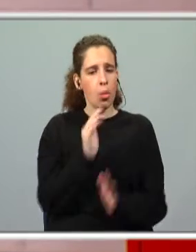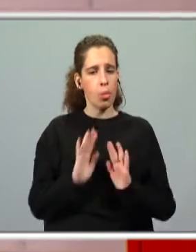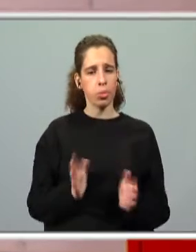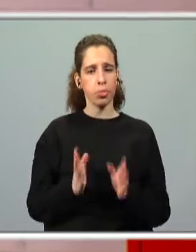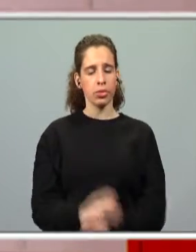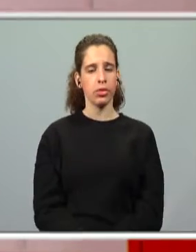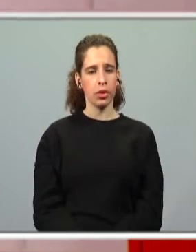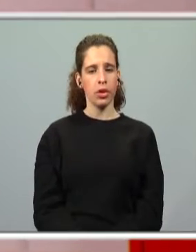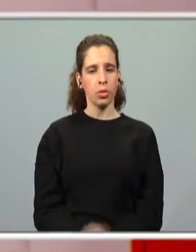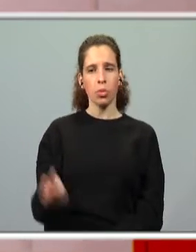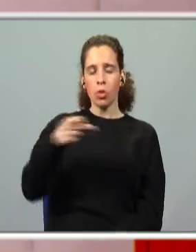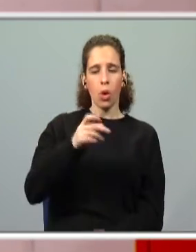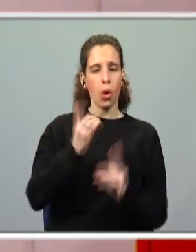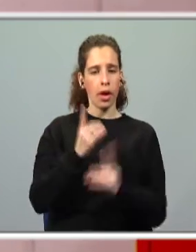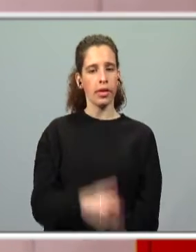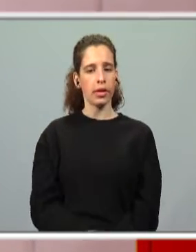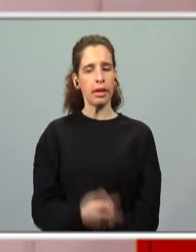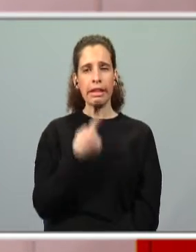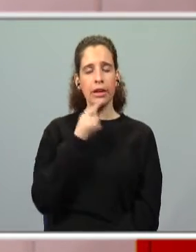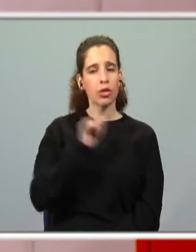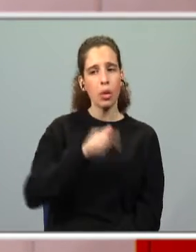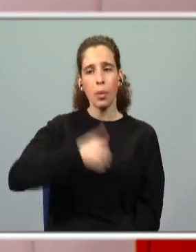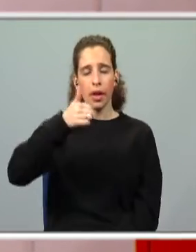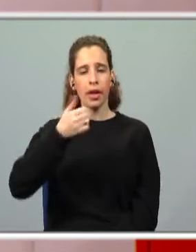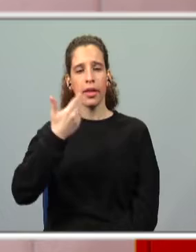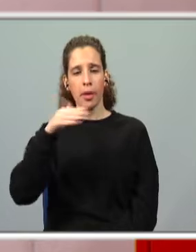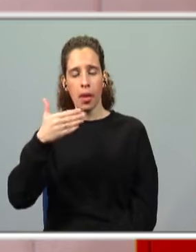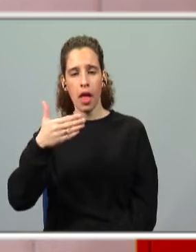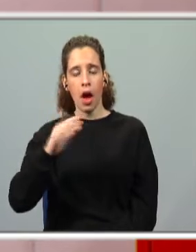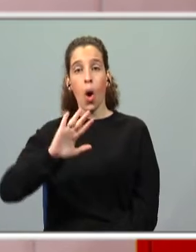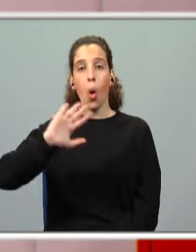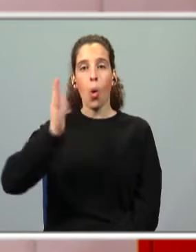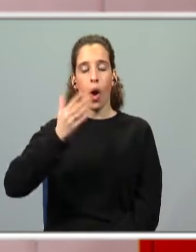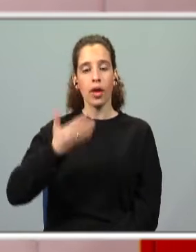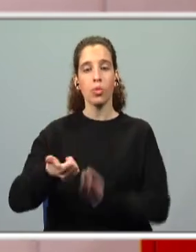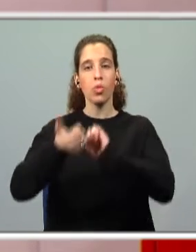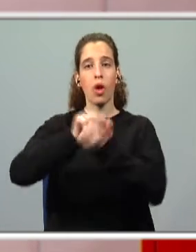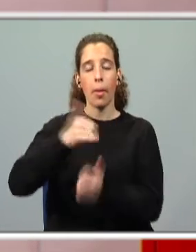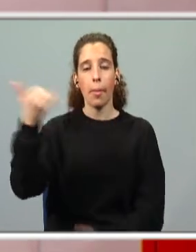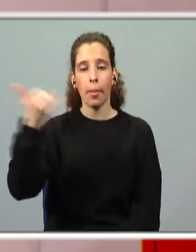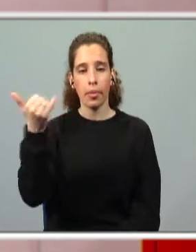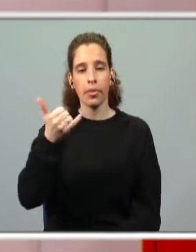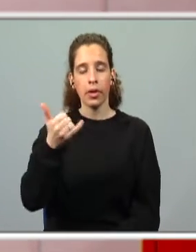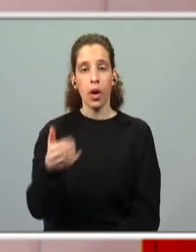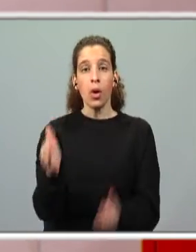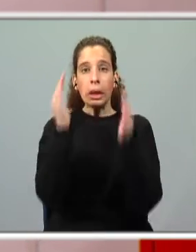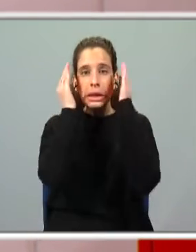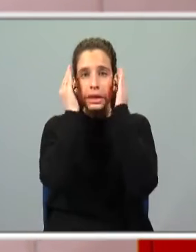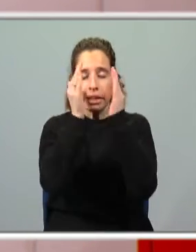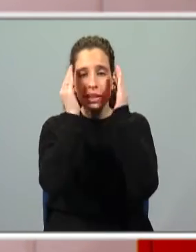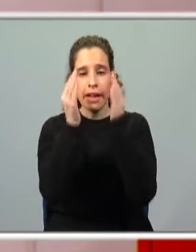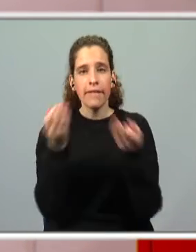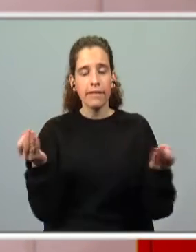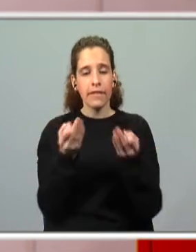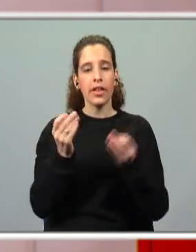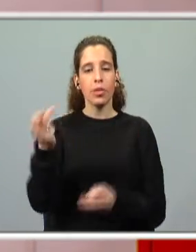O que é que aconteceu? Não tínhamos percebido bem na primeira, mas quando passámos à questão seguinte, estávamos muito atentos. E o que é que